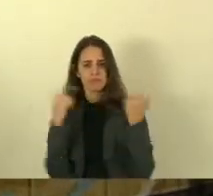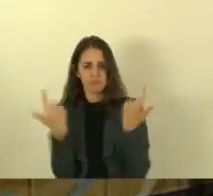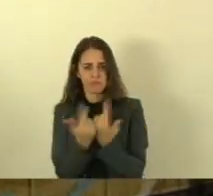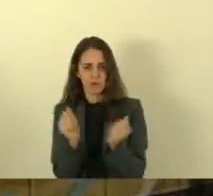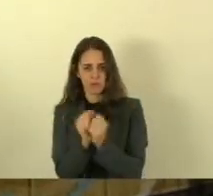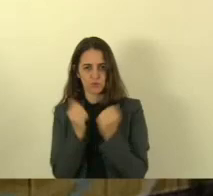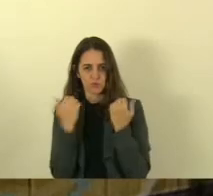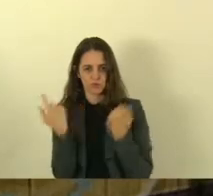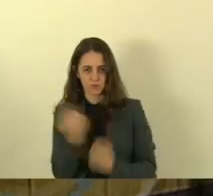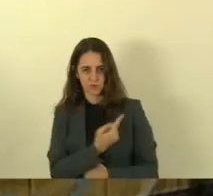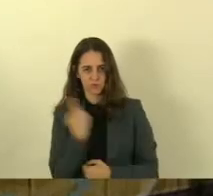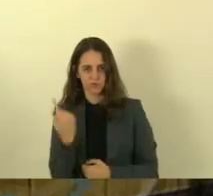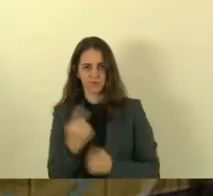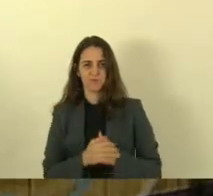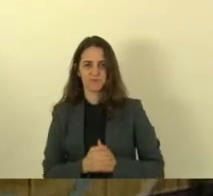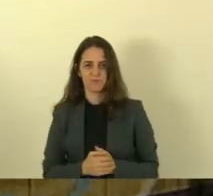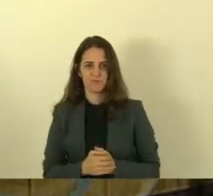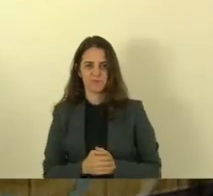conosco